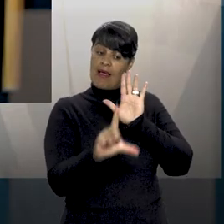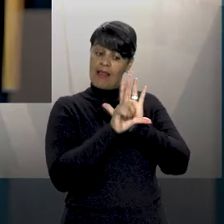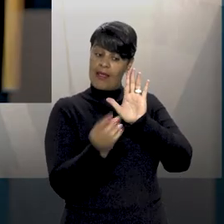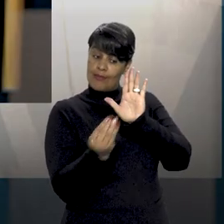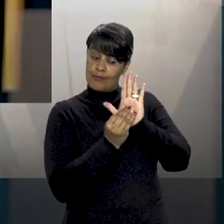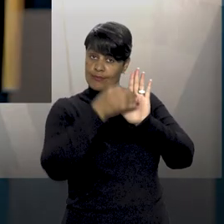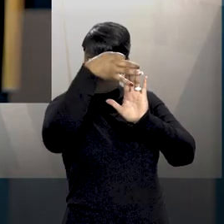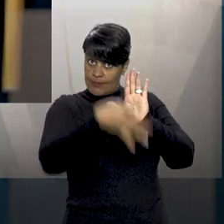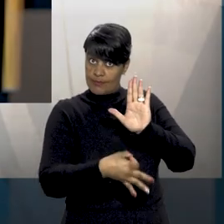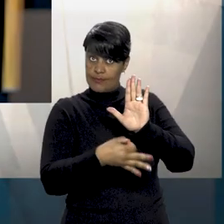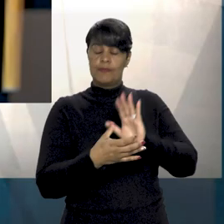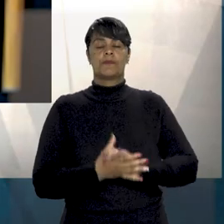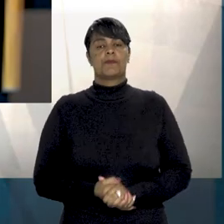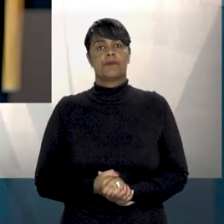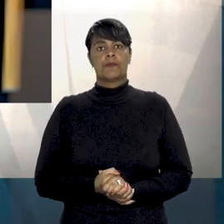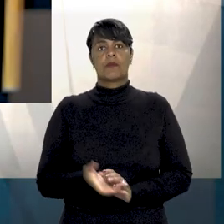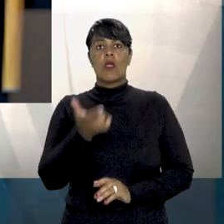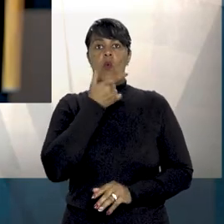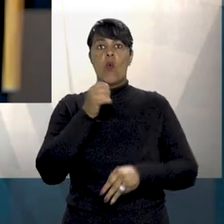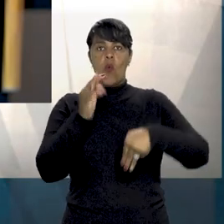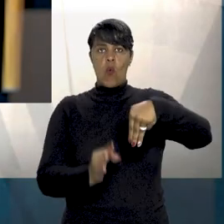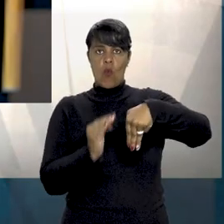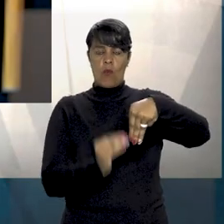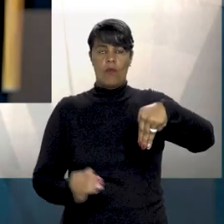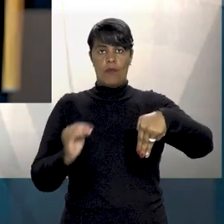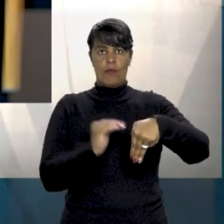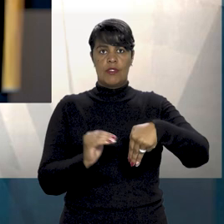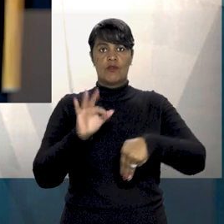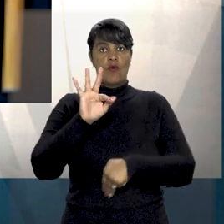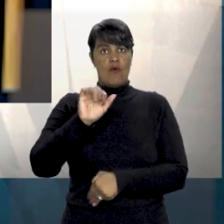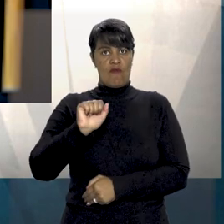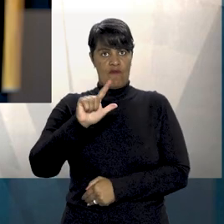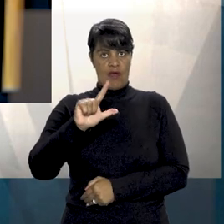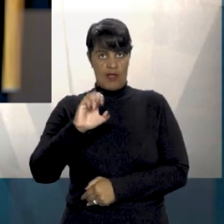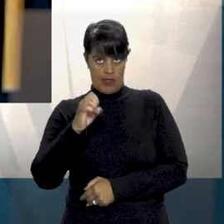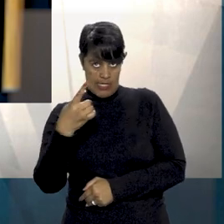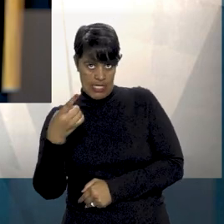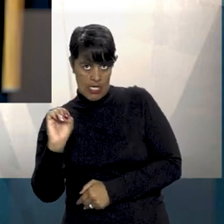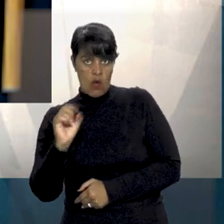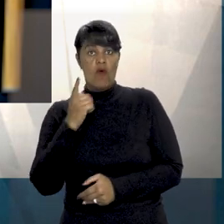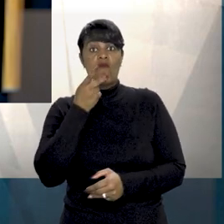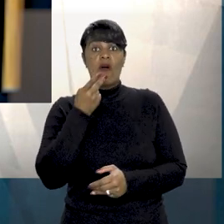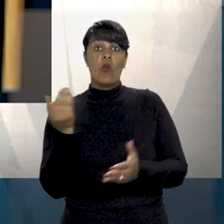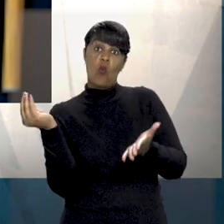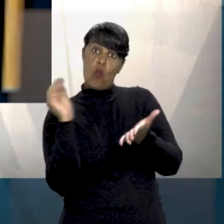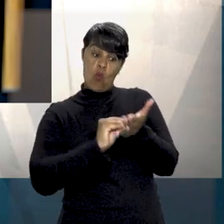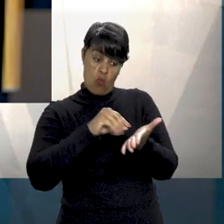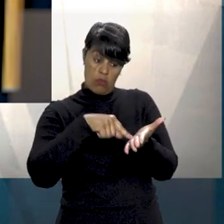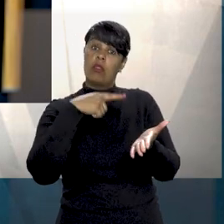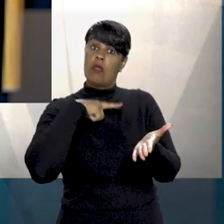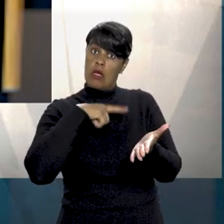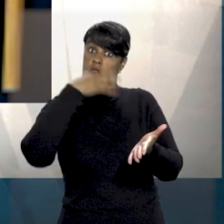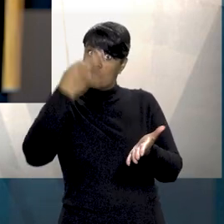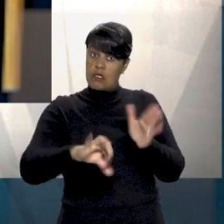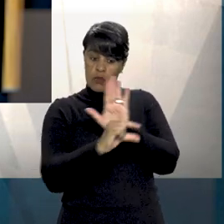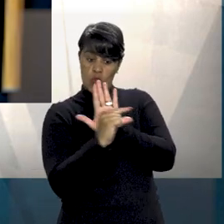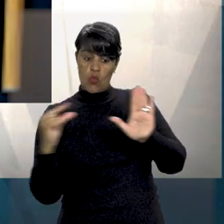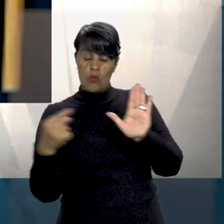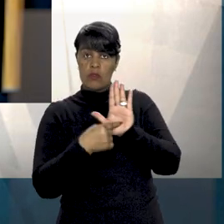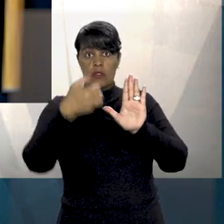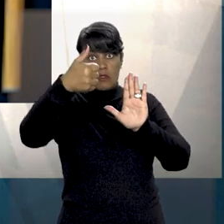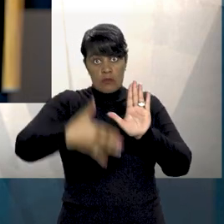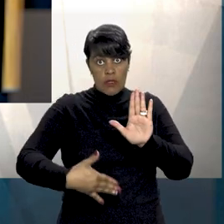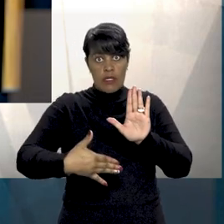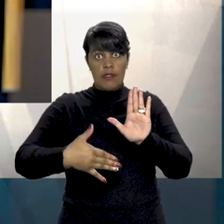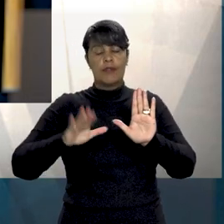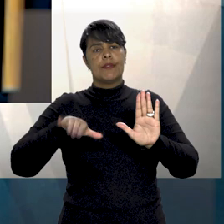O relator, ministro Francisco Falcão, apontou que o contrato possui cláusula a respeito da Convenção de Arbitragem e teve